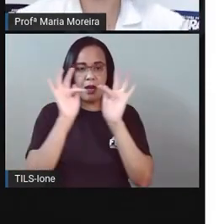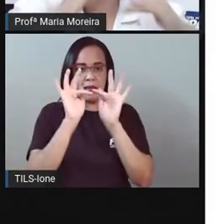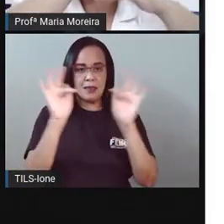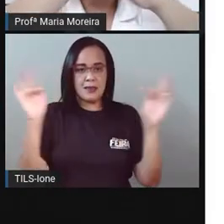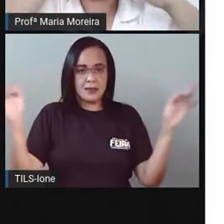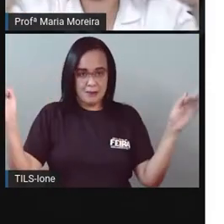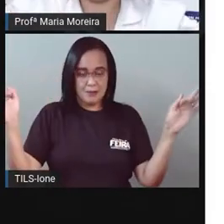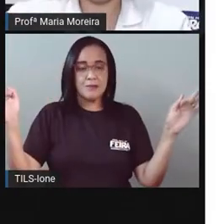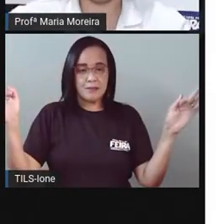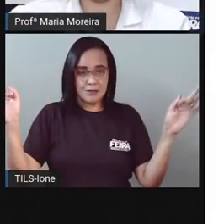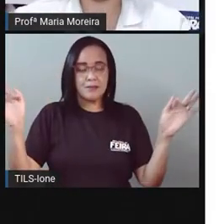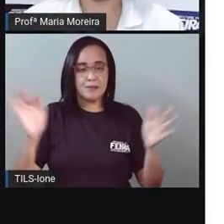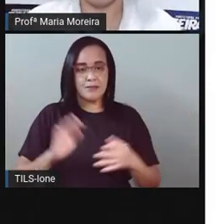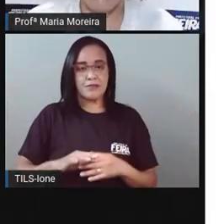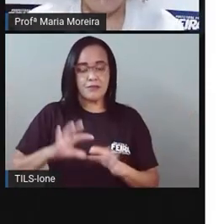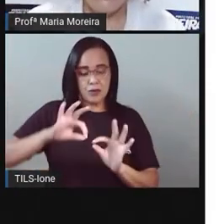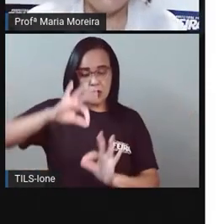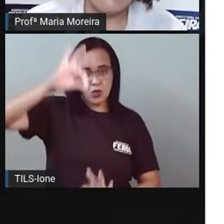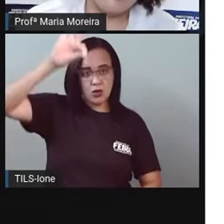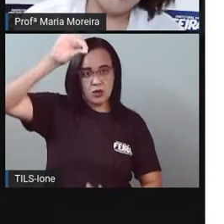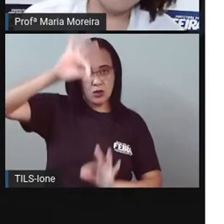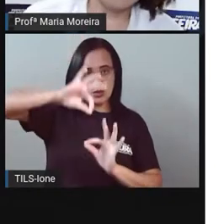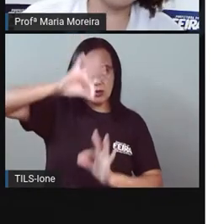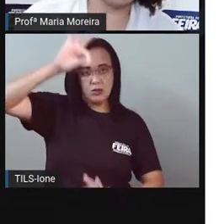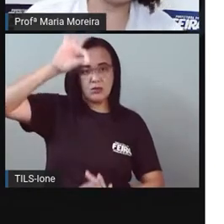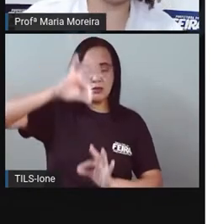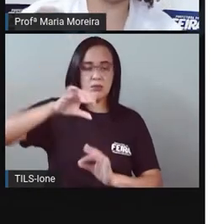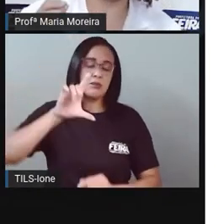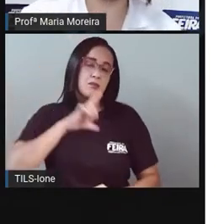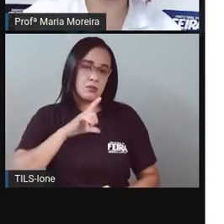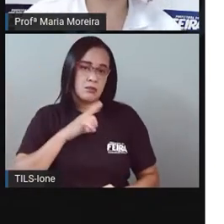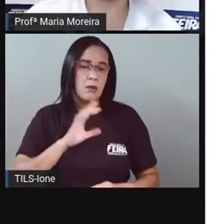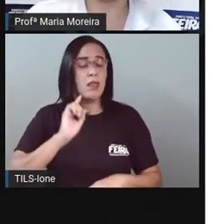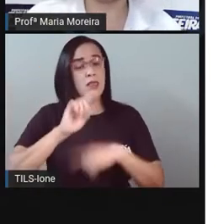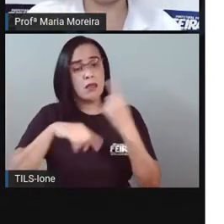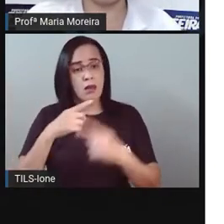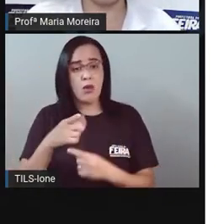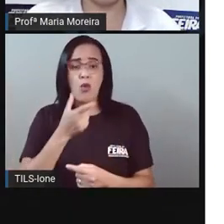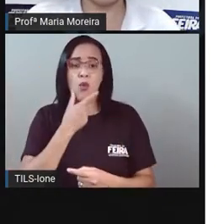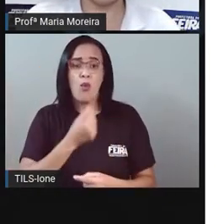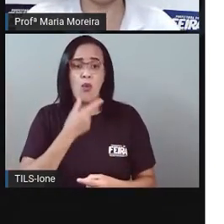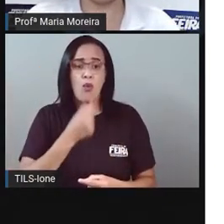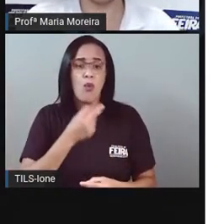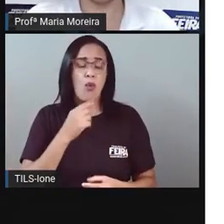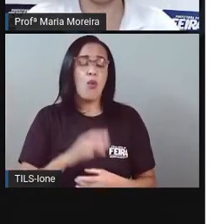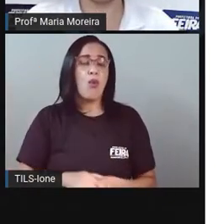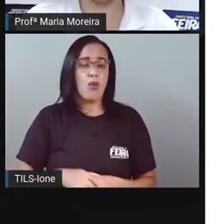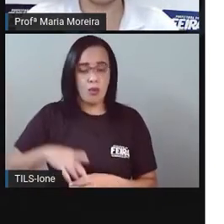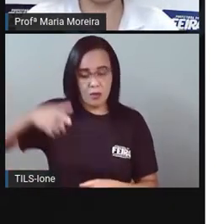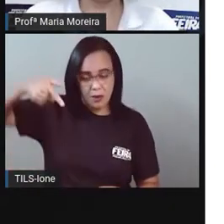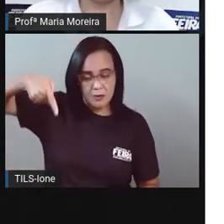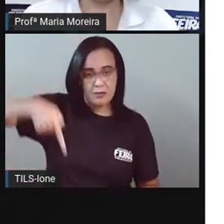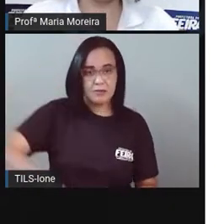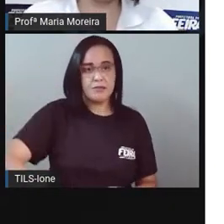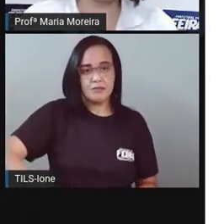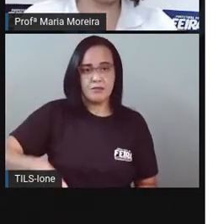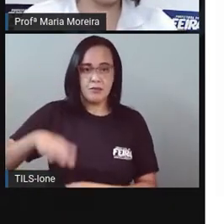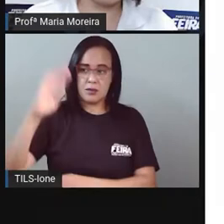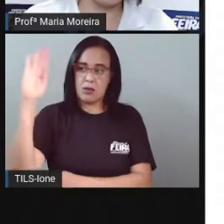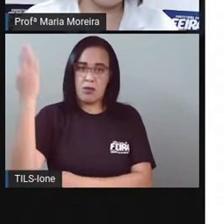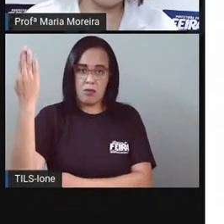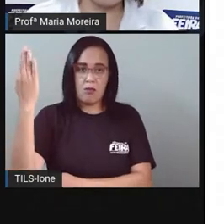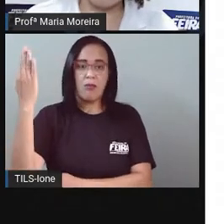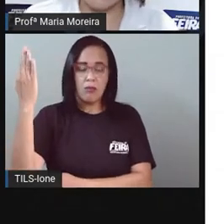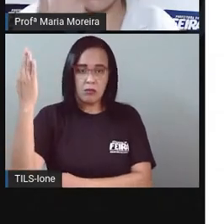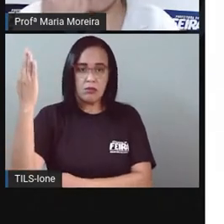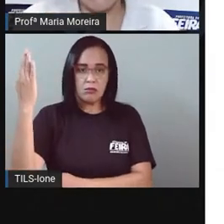Assim, vertical, horizontal. Então, o homem depois, ele começou a fincar uma vareta no chão no sentido vertical. E por que ele